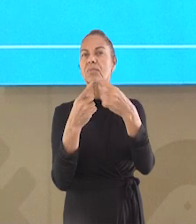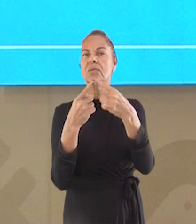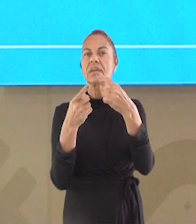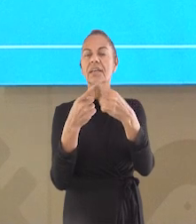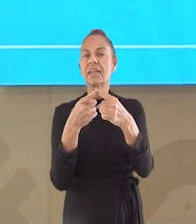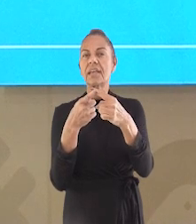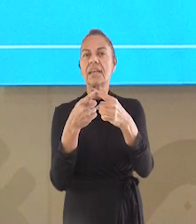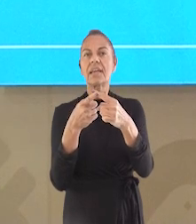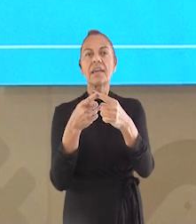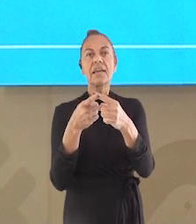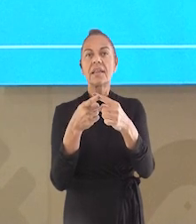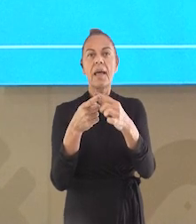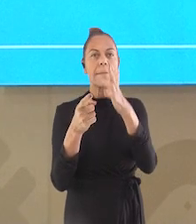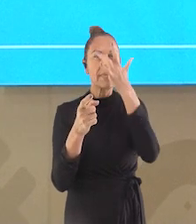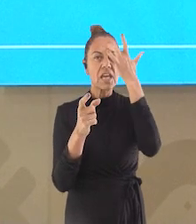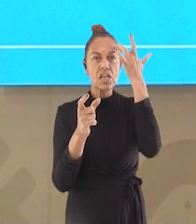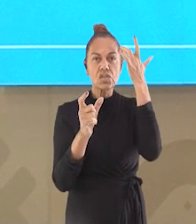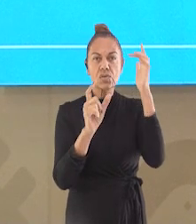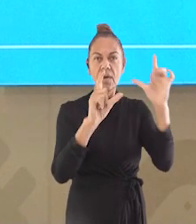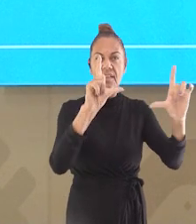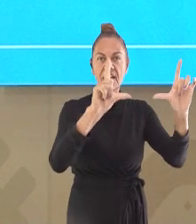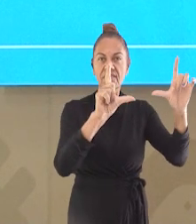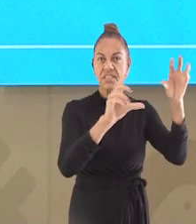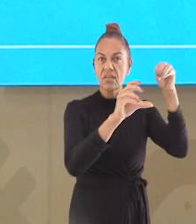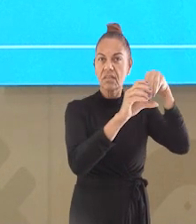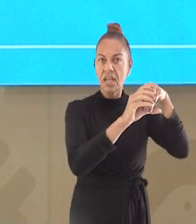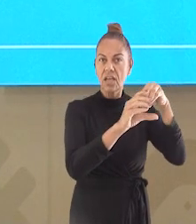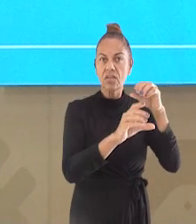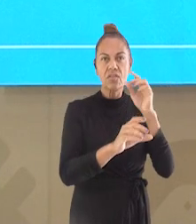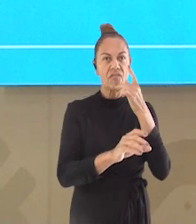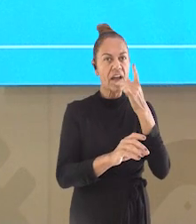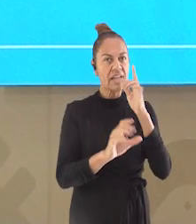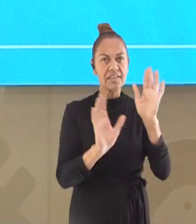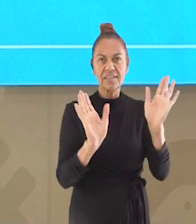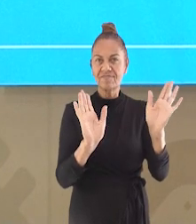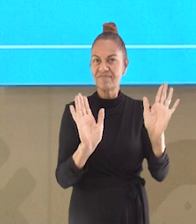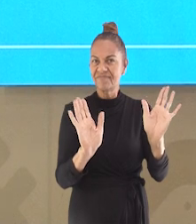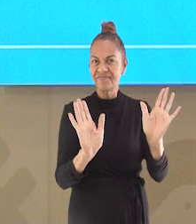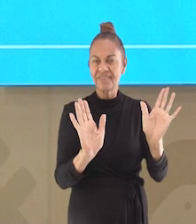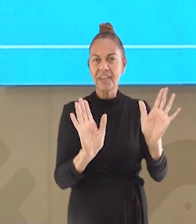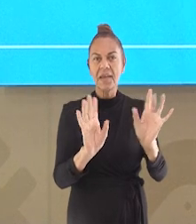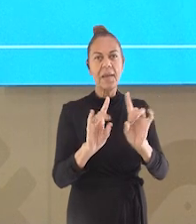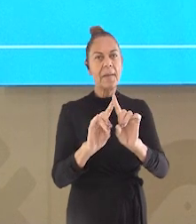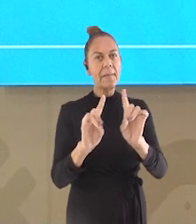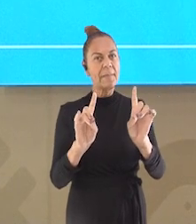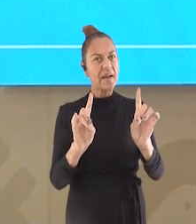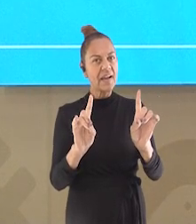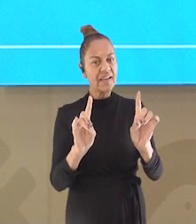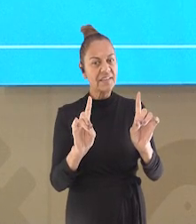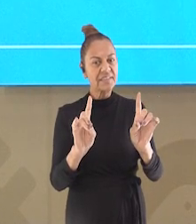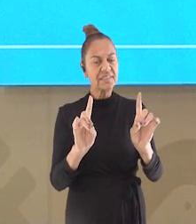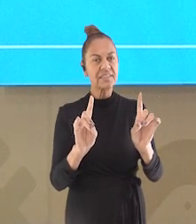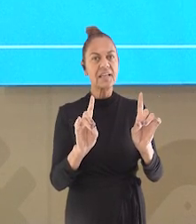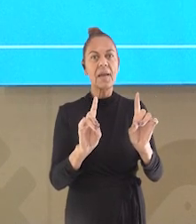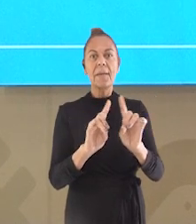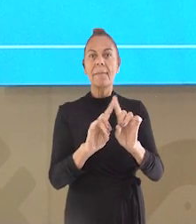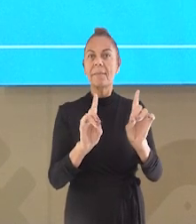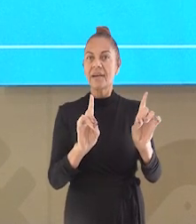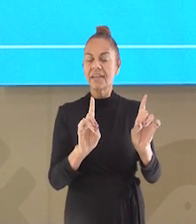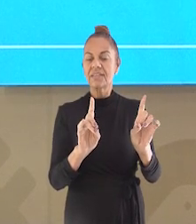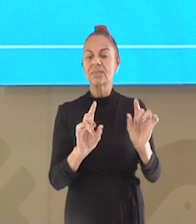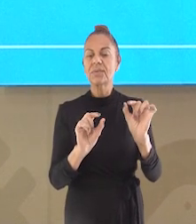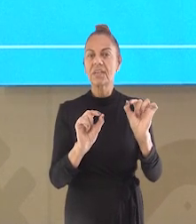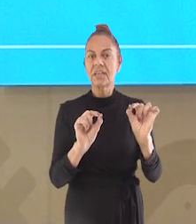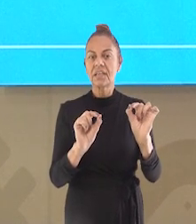em vermelho porque não são as pessoas ali da televisão que estão falando. Mas também, aliás,